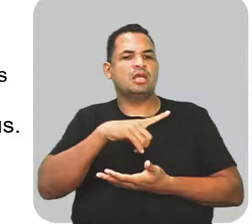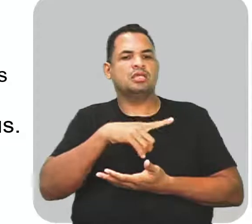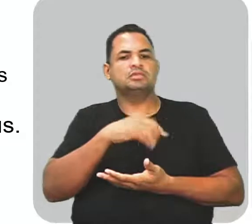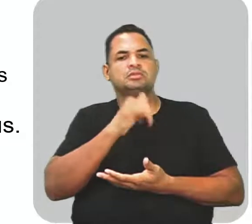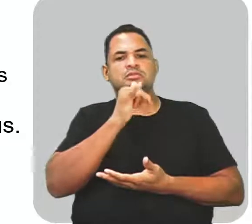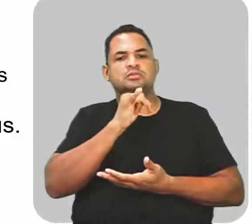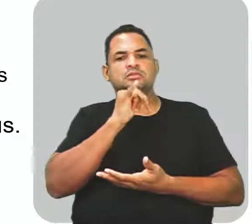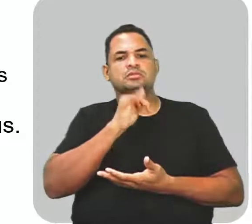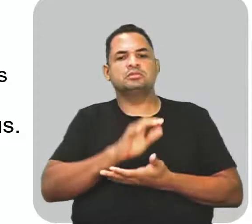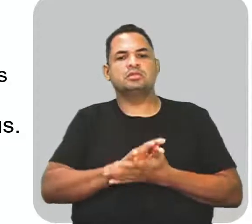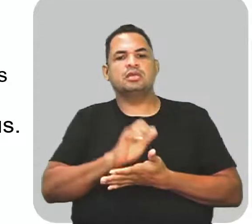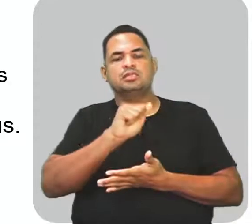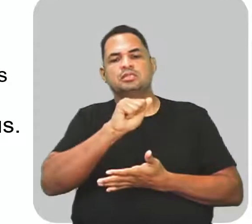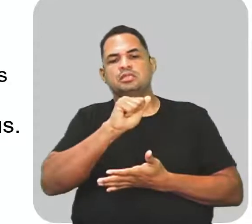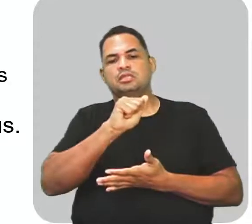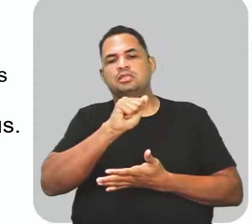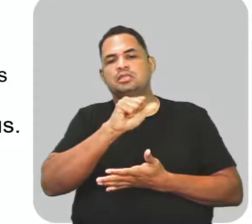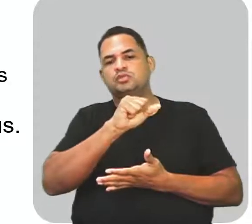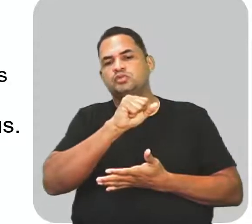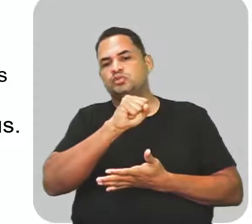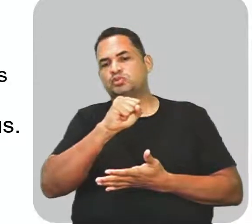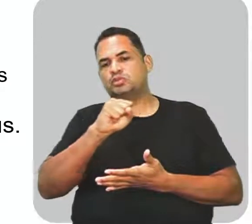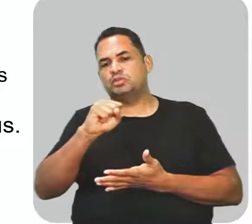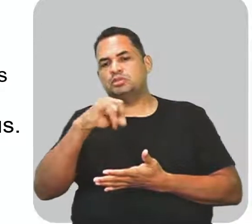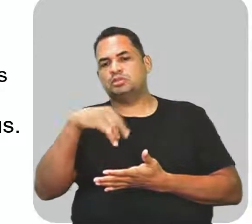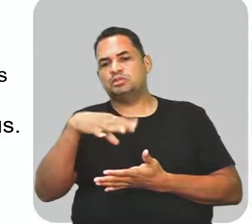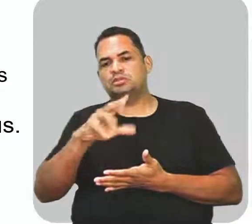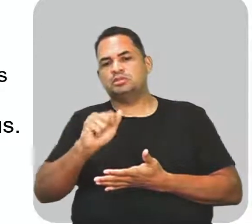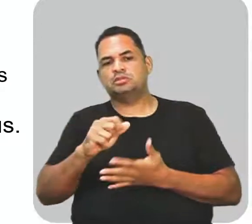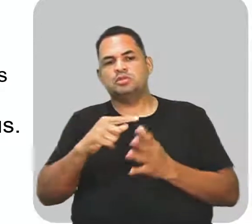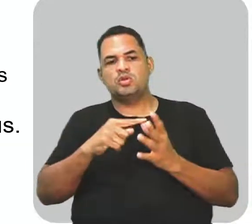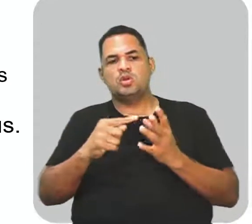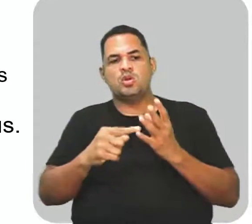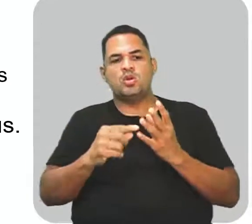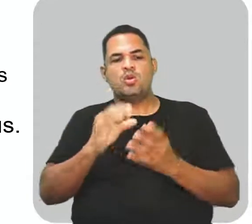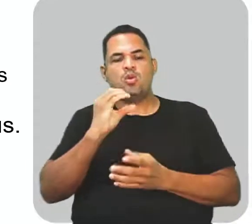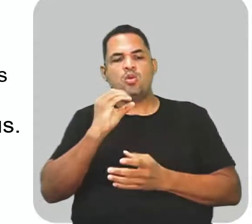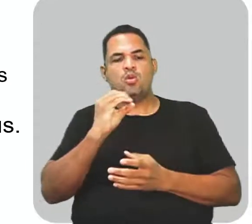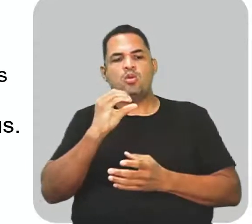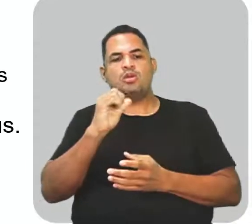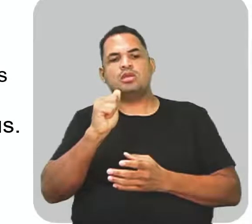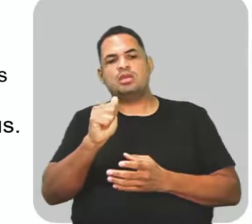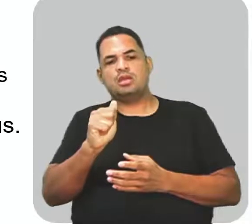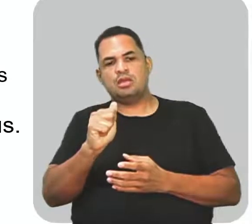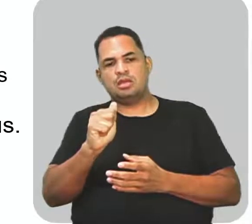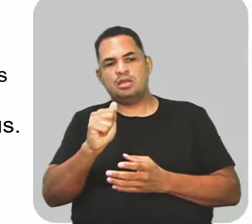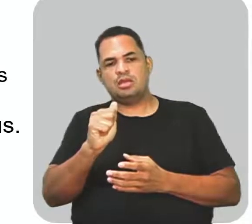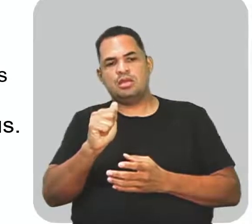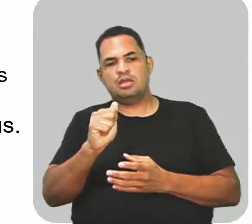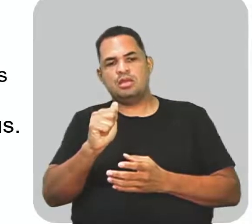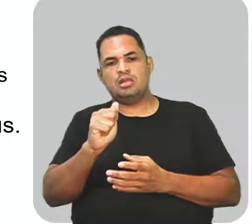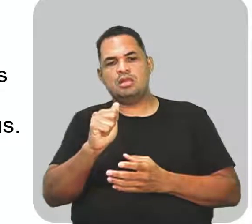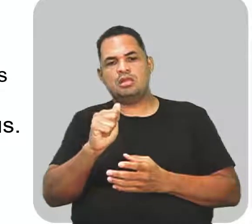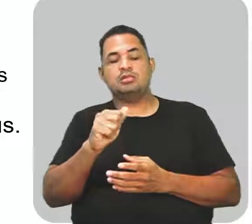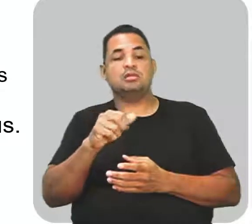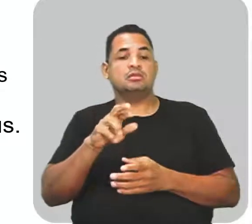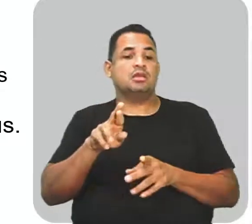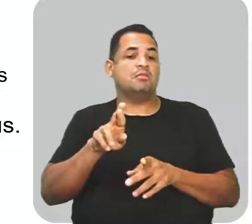temos a assonância de qual vogal? O e do A. E a aliteração do R.